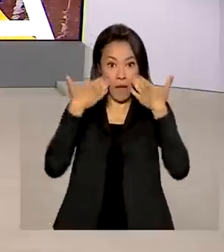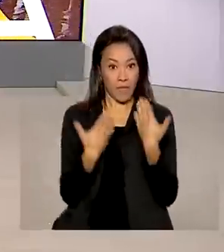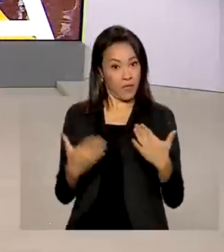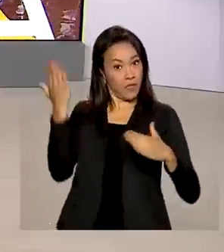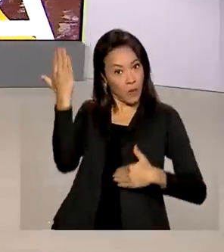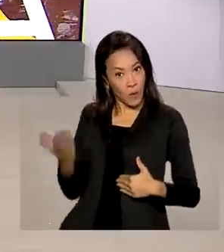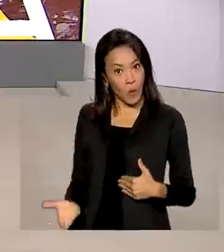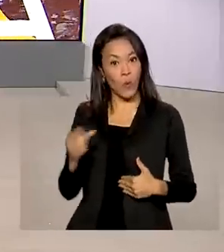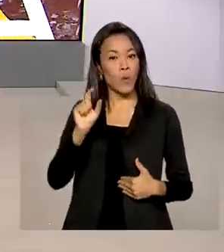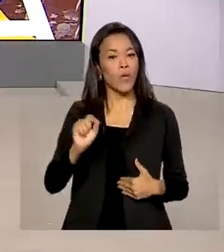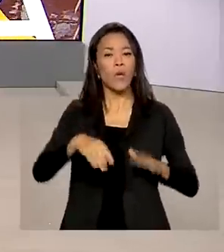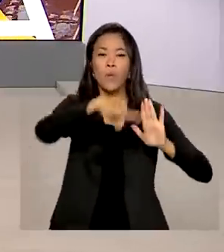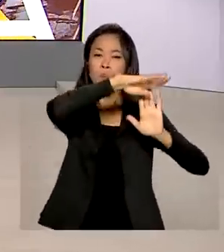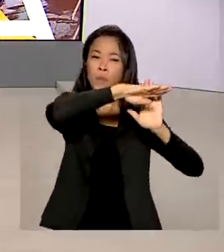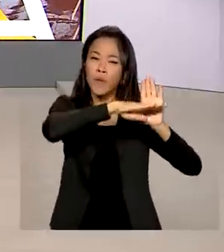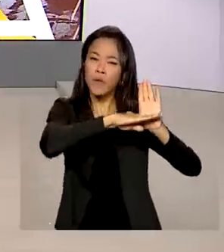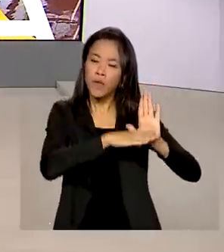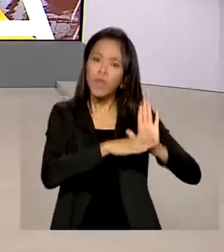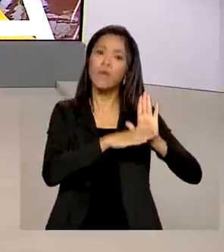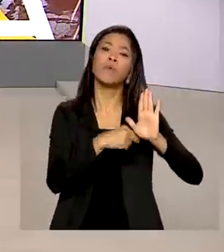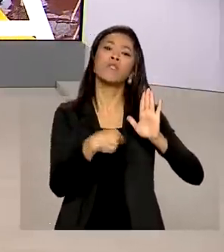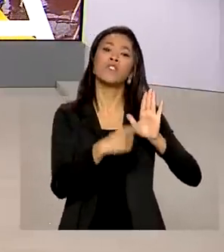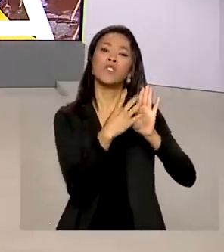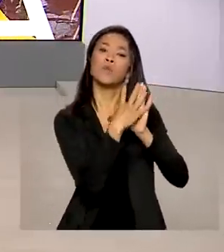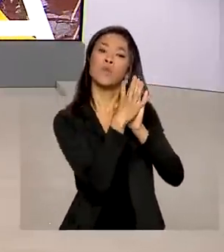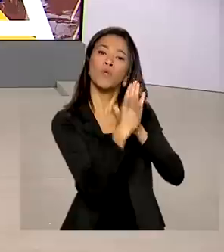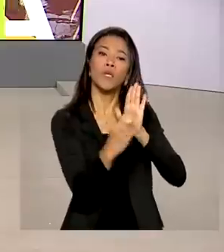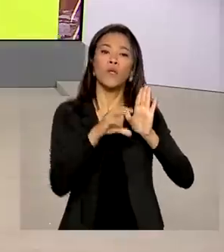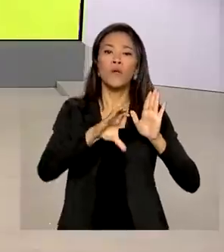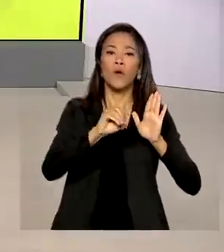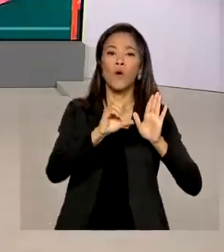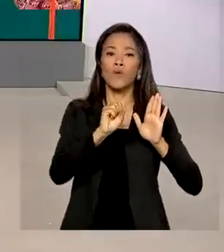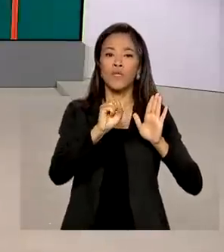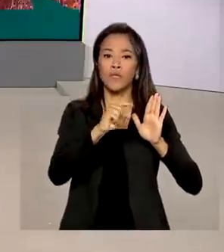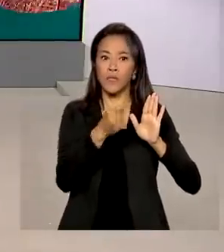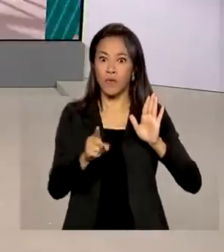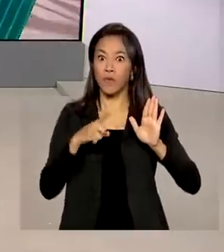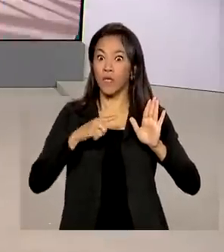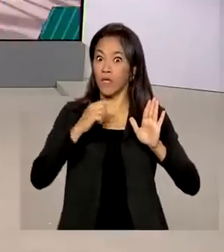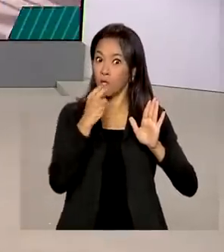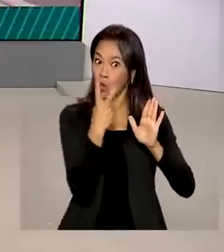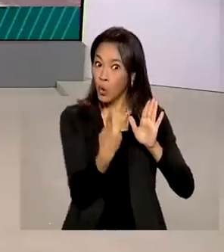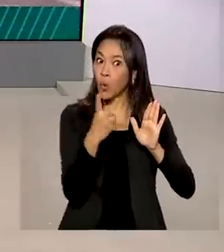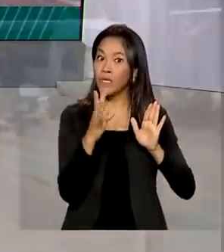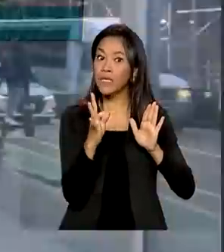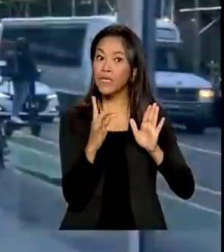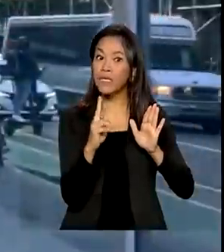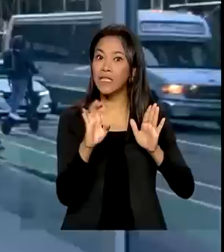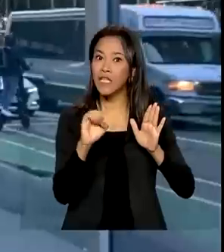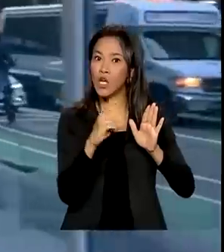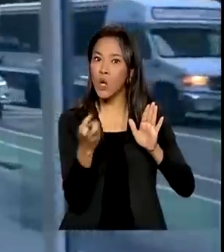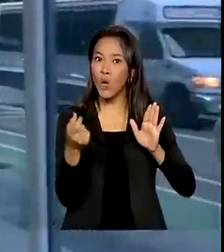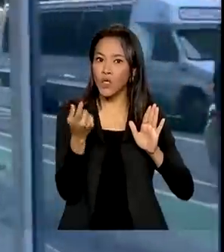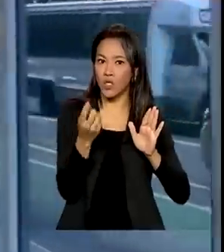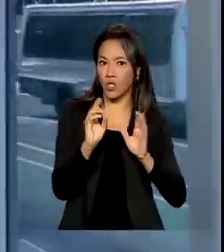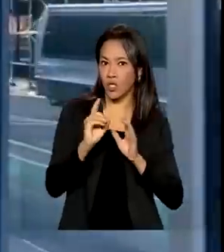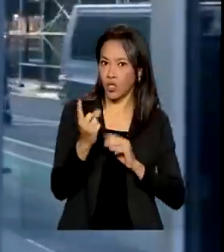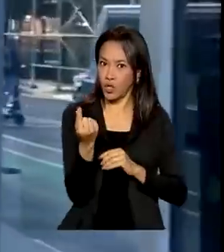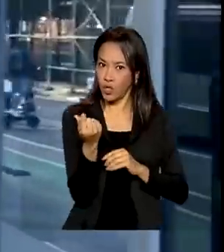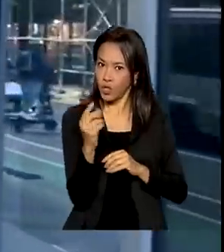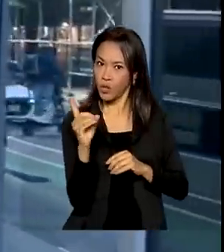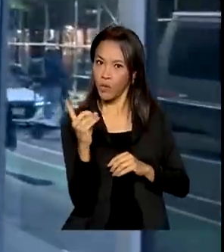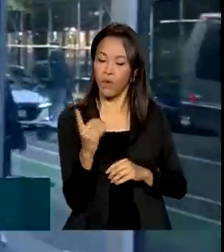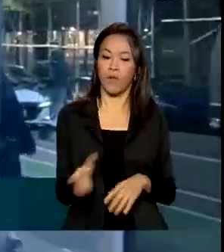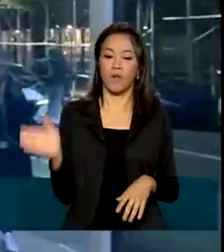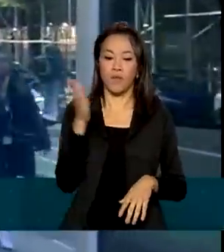encontros o Programa de Concessões Brasileiro, que tem 2 trilhões de dólares em ativos. Sétima rodada de aeroportos,